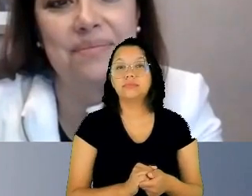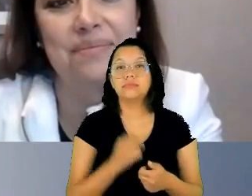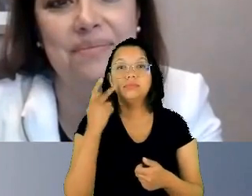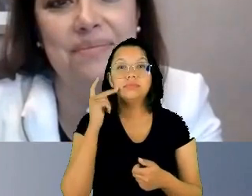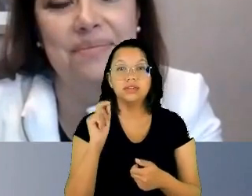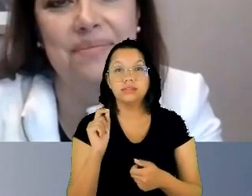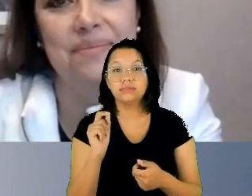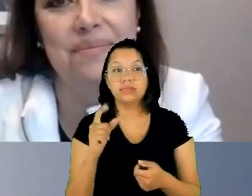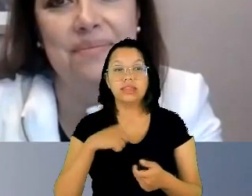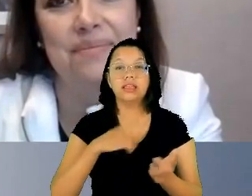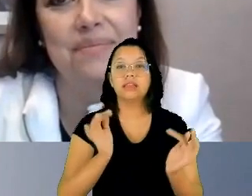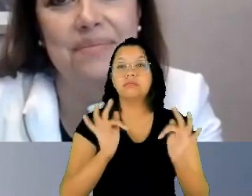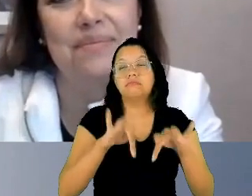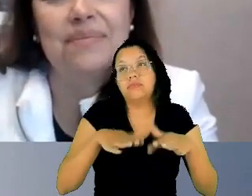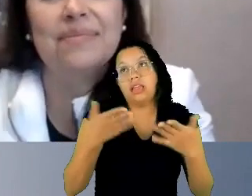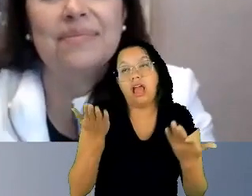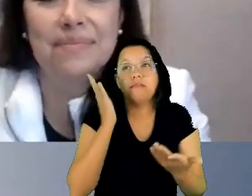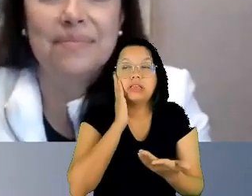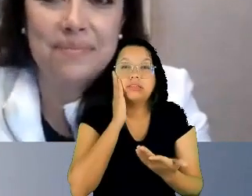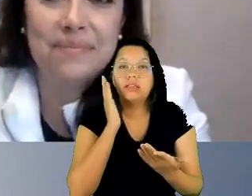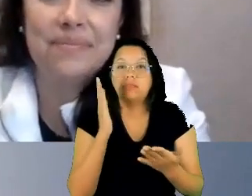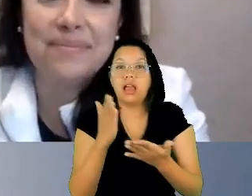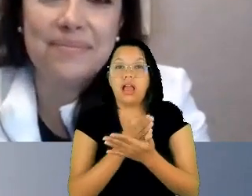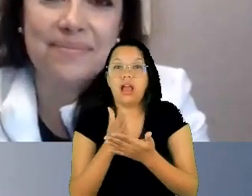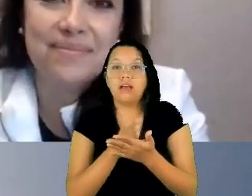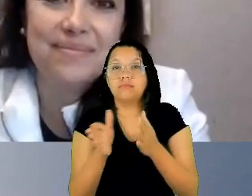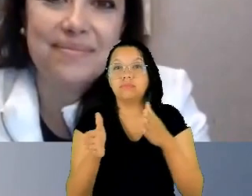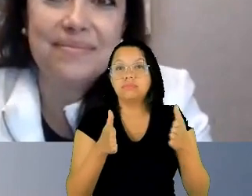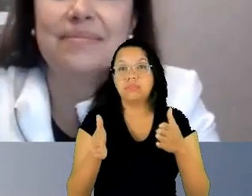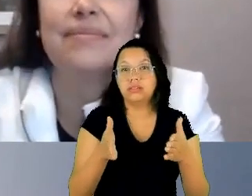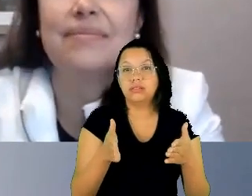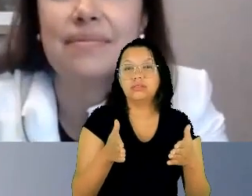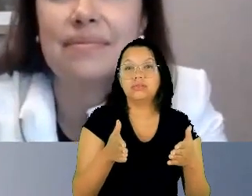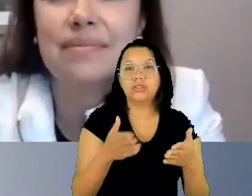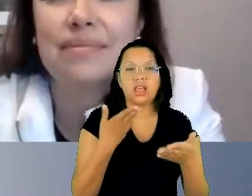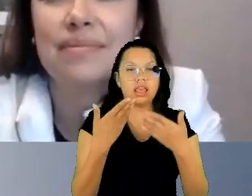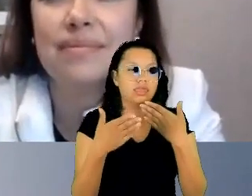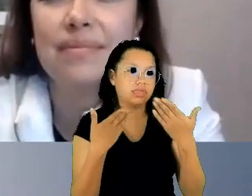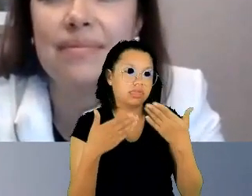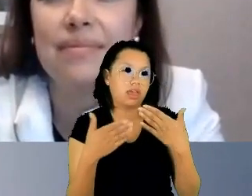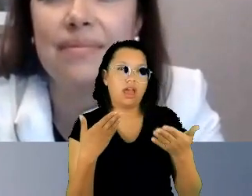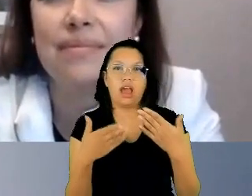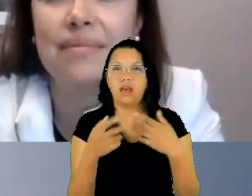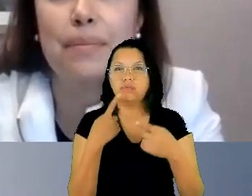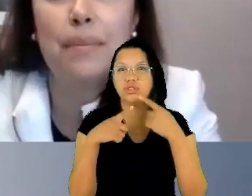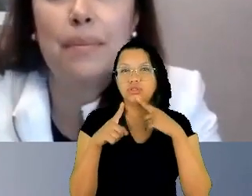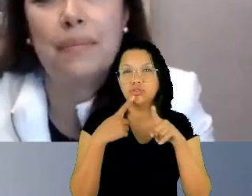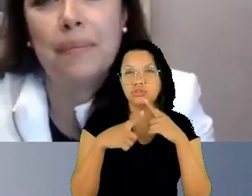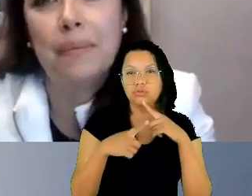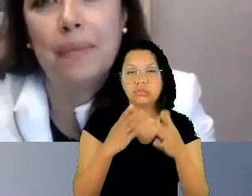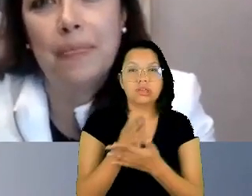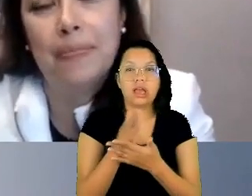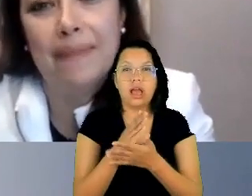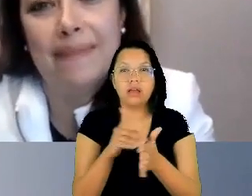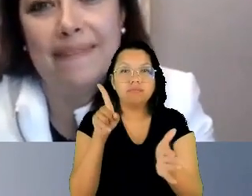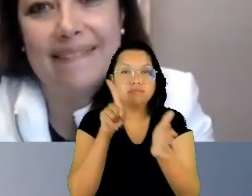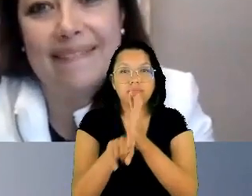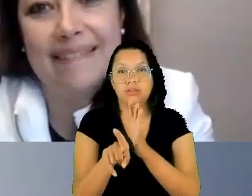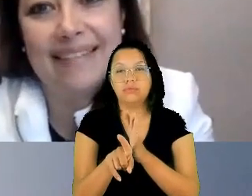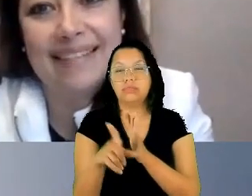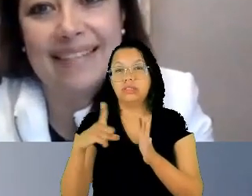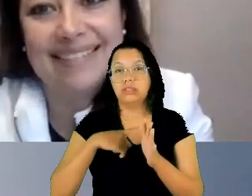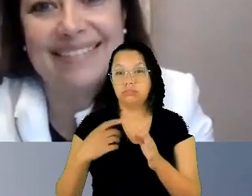algum momento de diálogo, de discussão, alguma pergunta que tenha surgido nesse meio tempo.